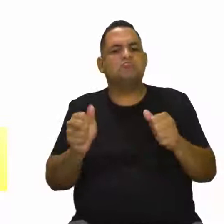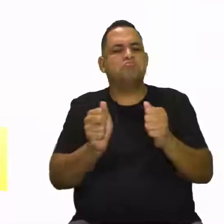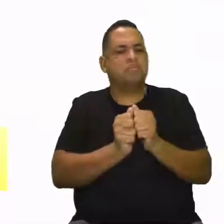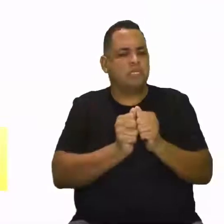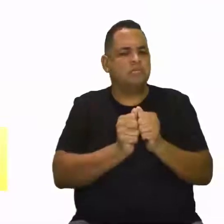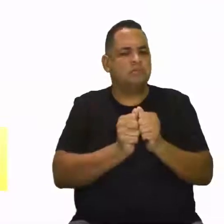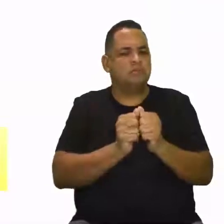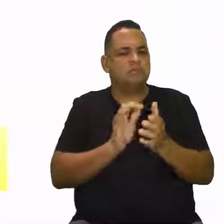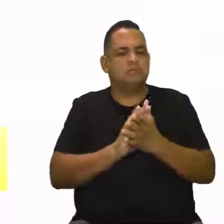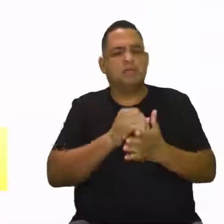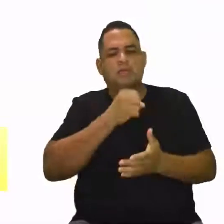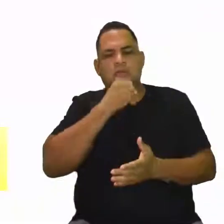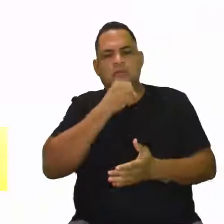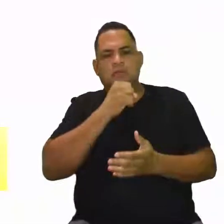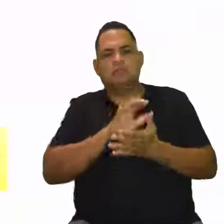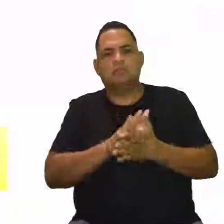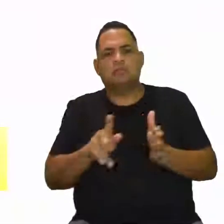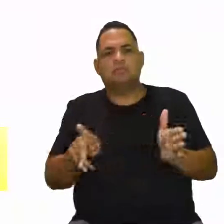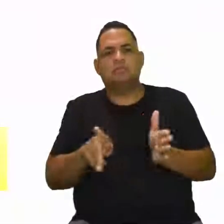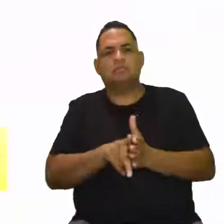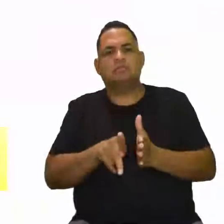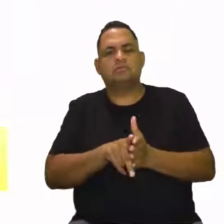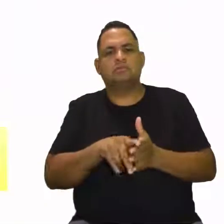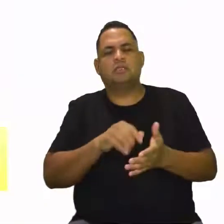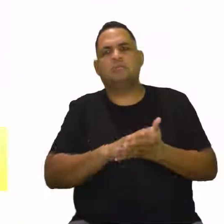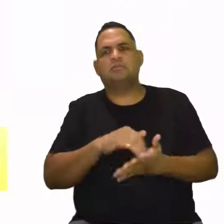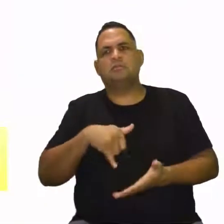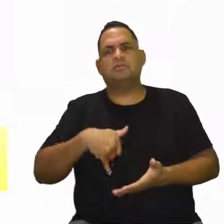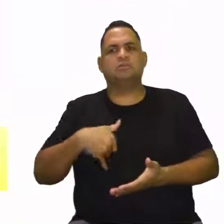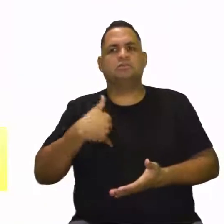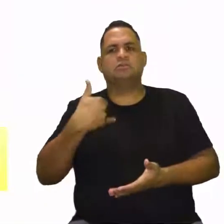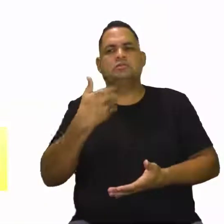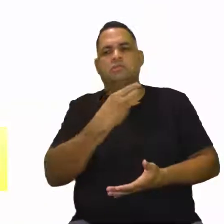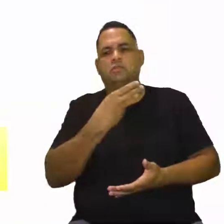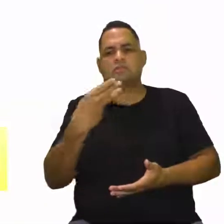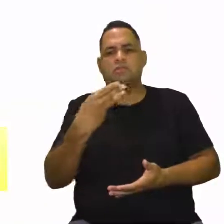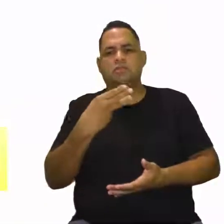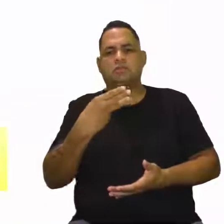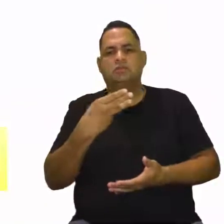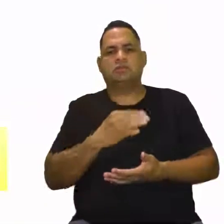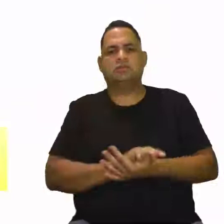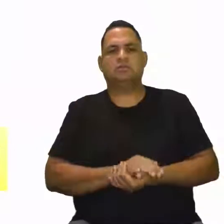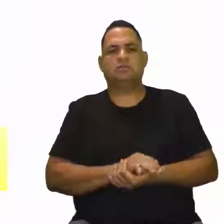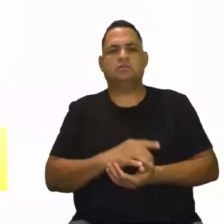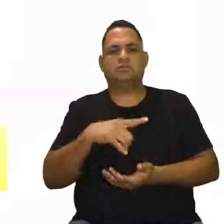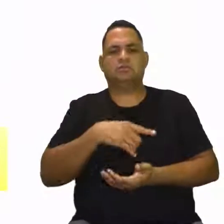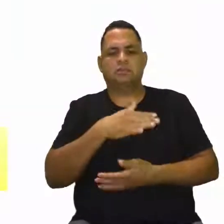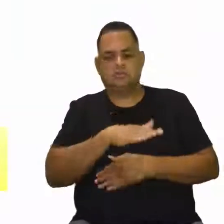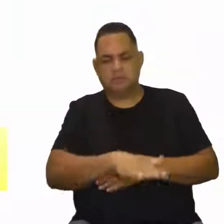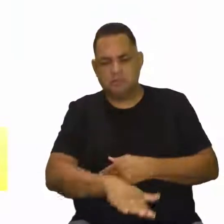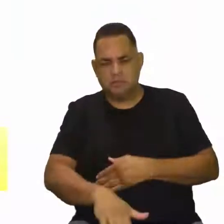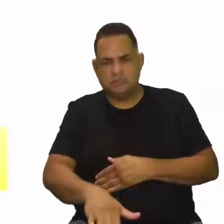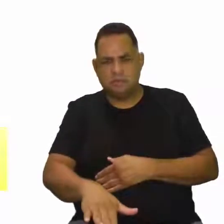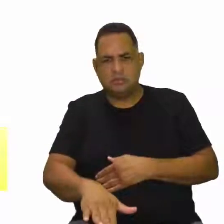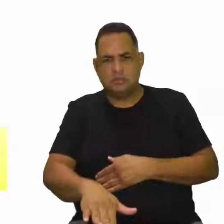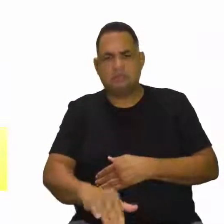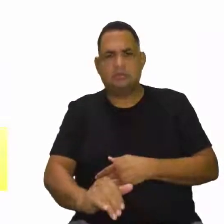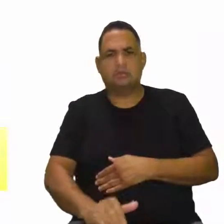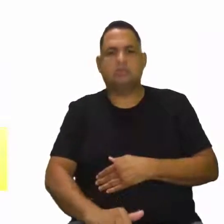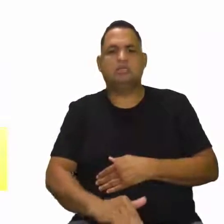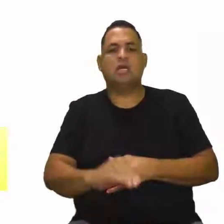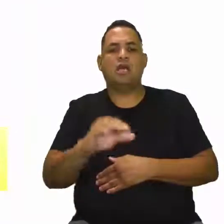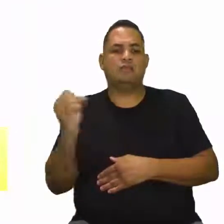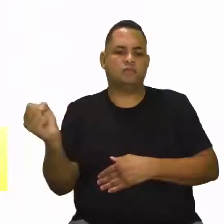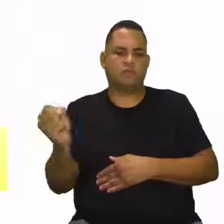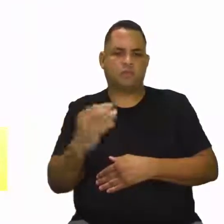envelhecimento e mais especificamente de uma terceira idade, né? Então, nós temos aí a fase da infância, a fase da